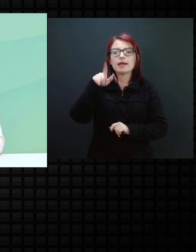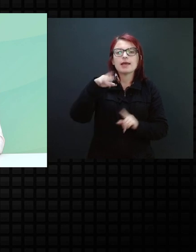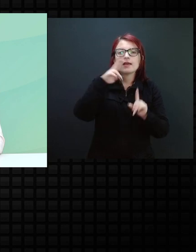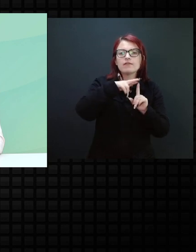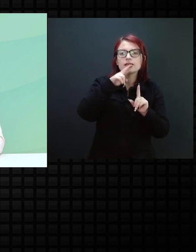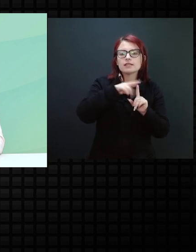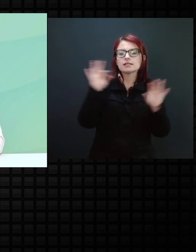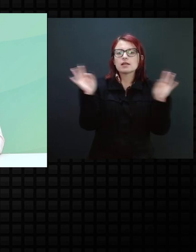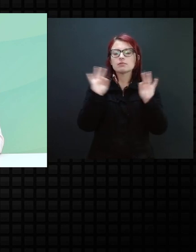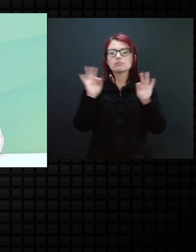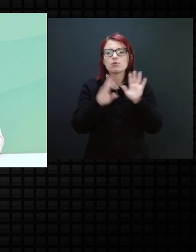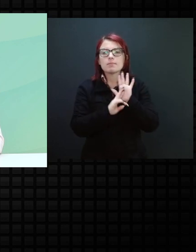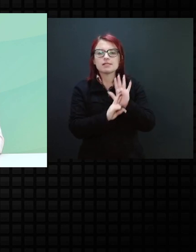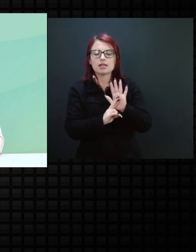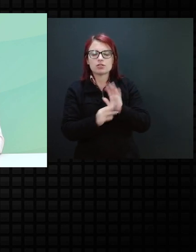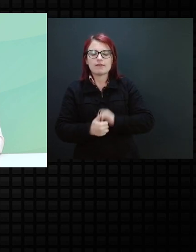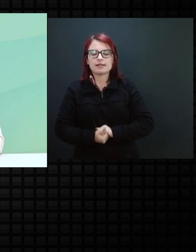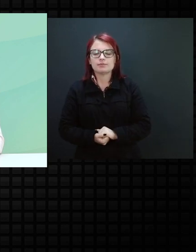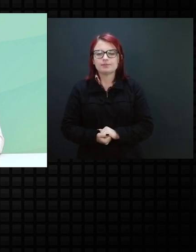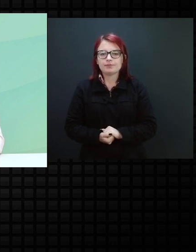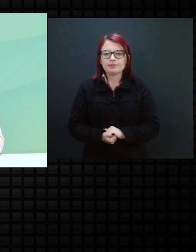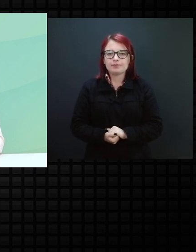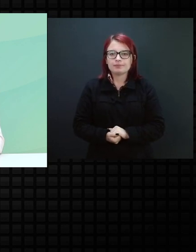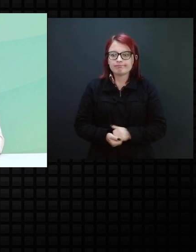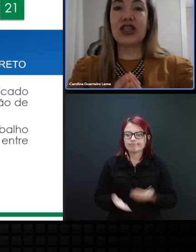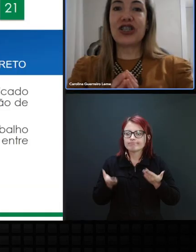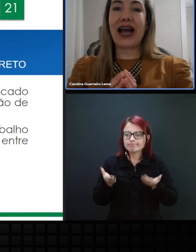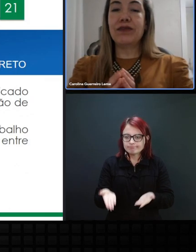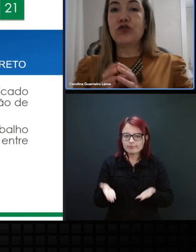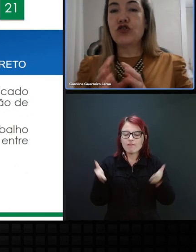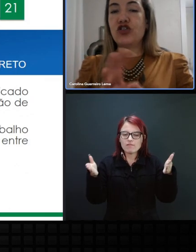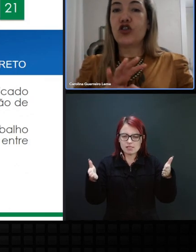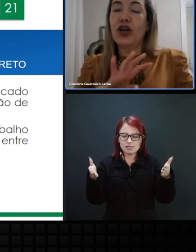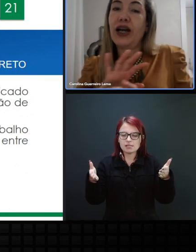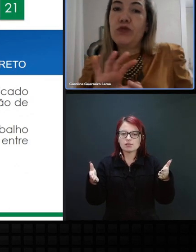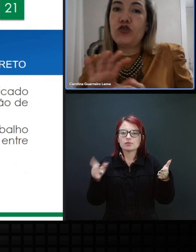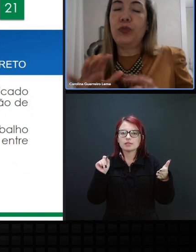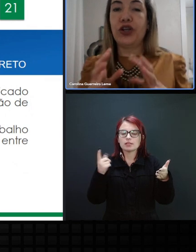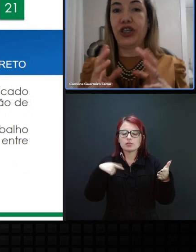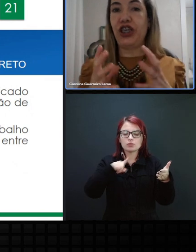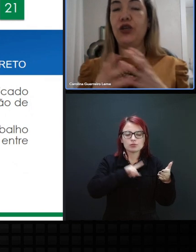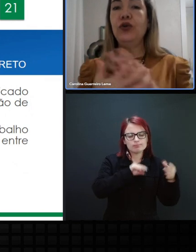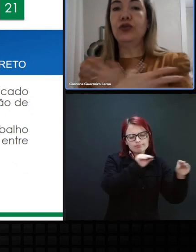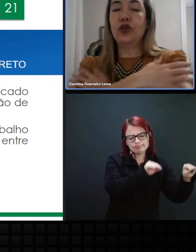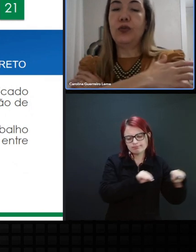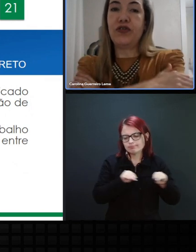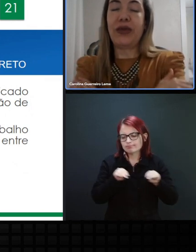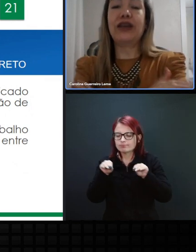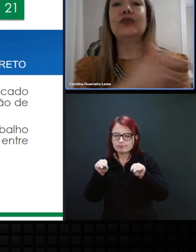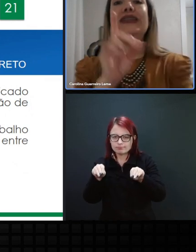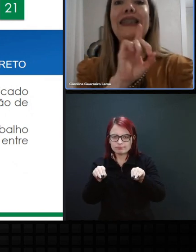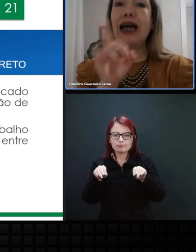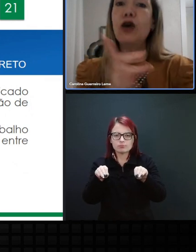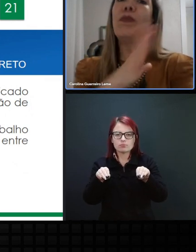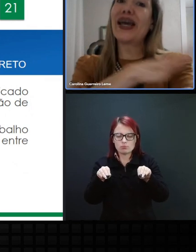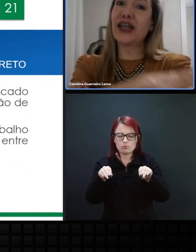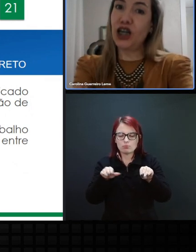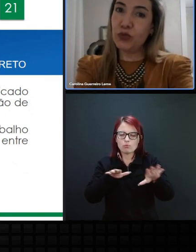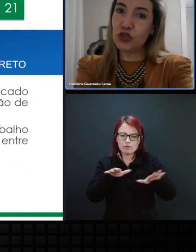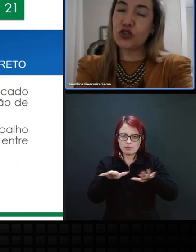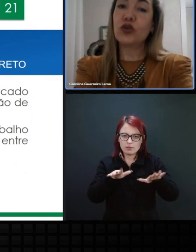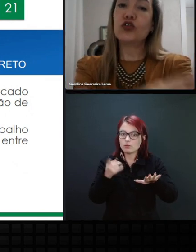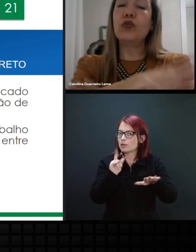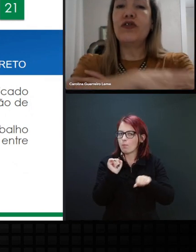não representativa. então aqui, nós já nos deslocamos um pouquinho do movimento, não